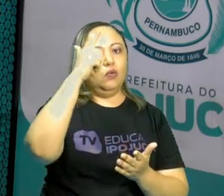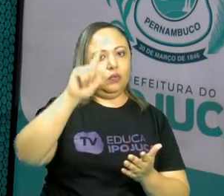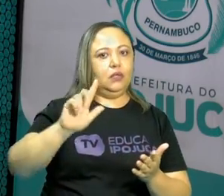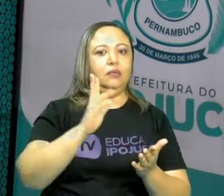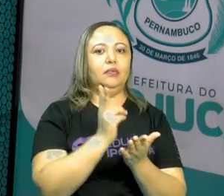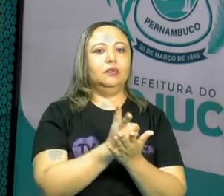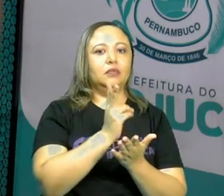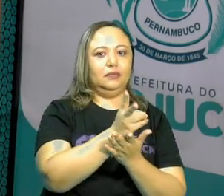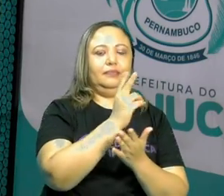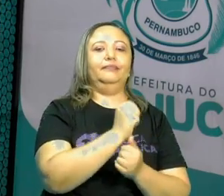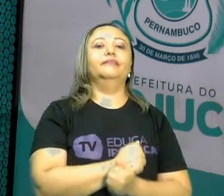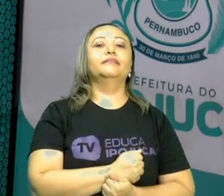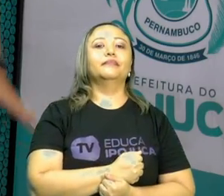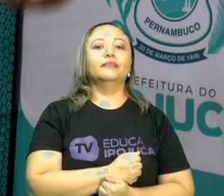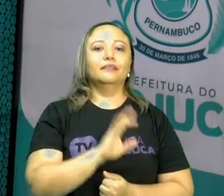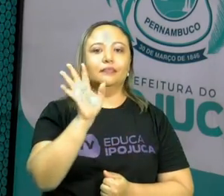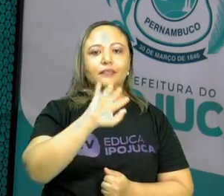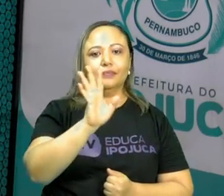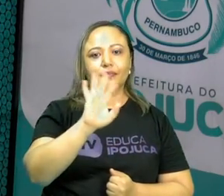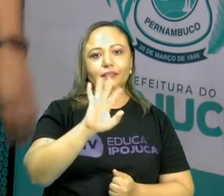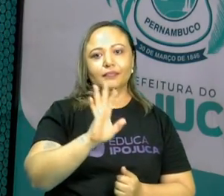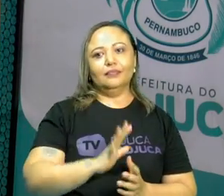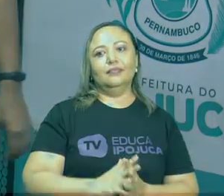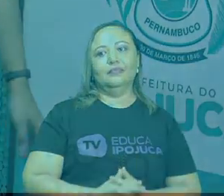abração e até mais. Tchau, tchau.